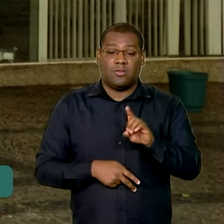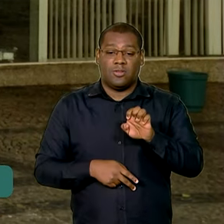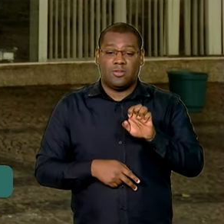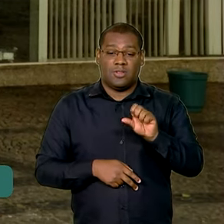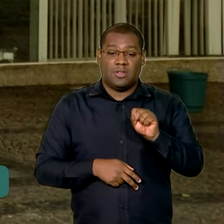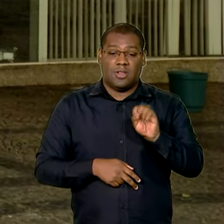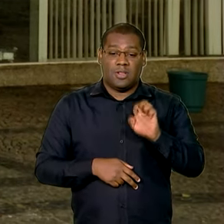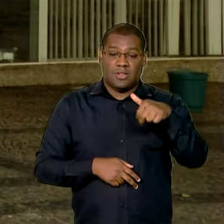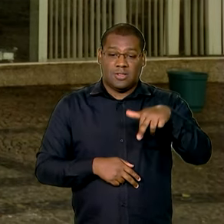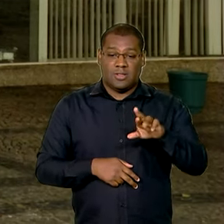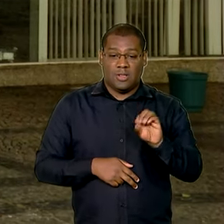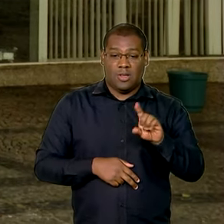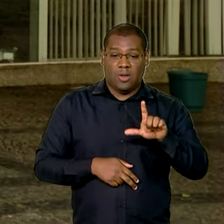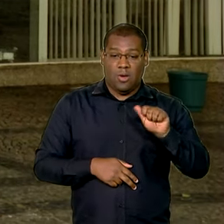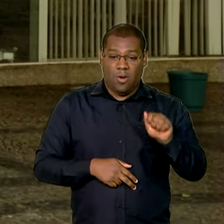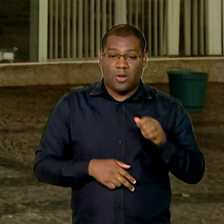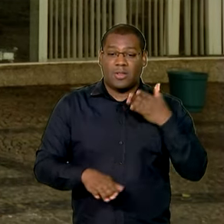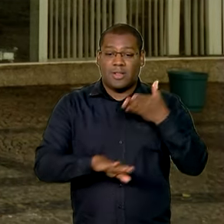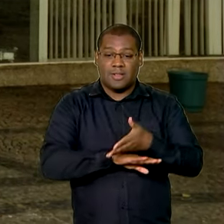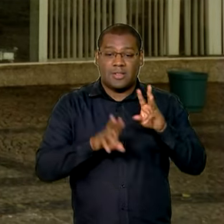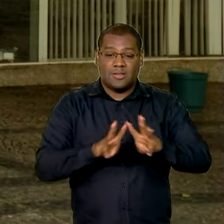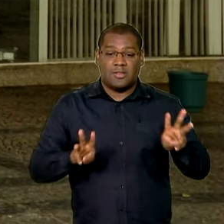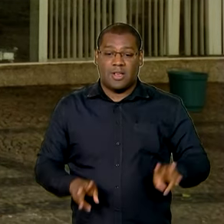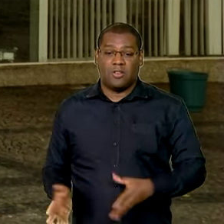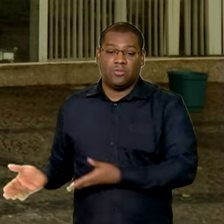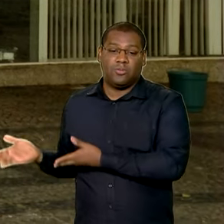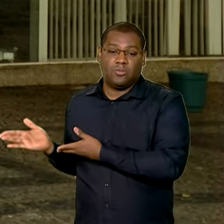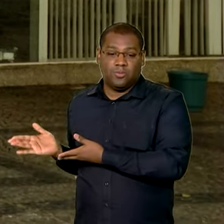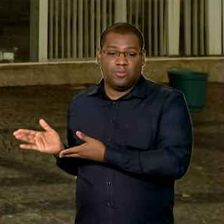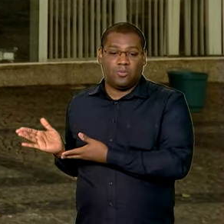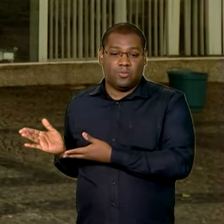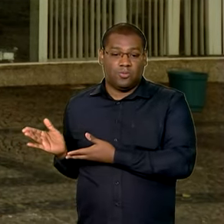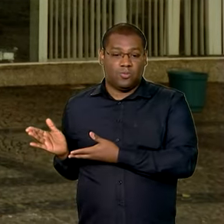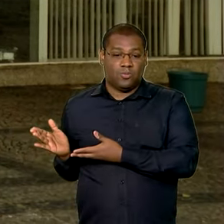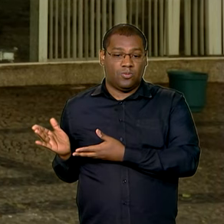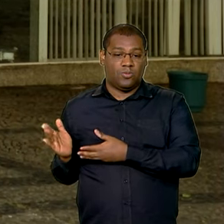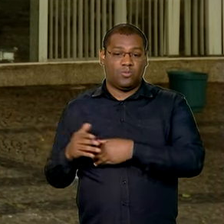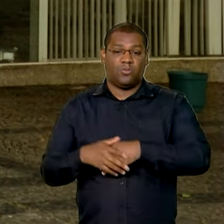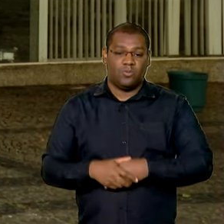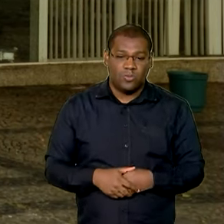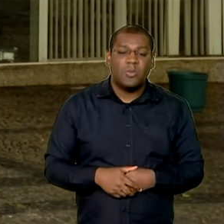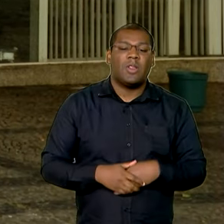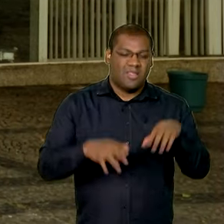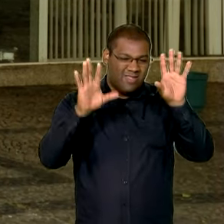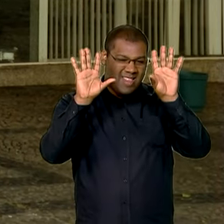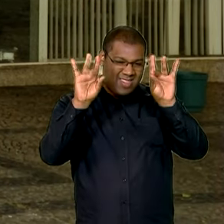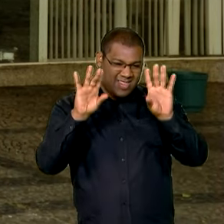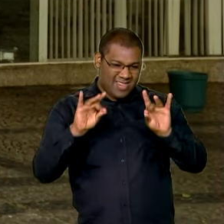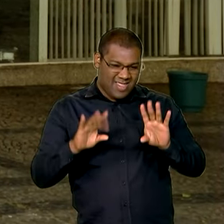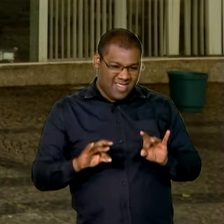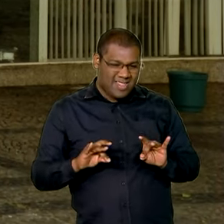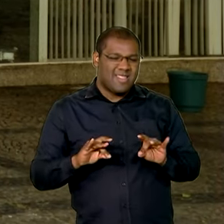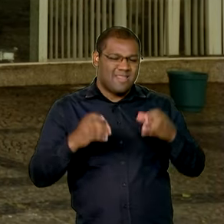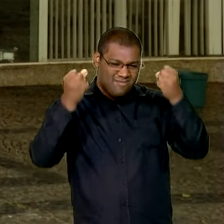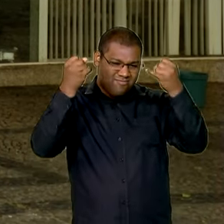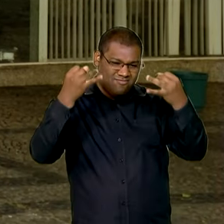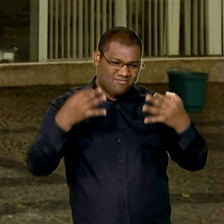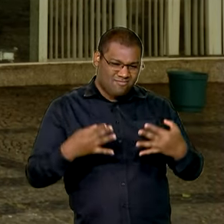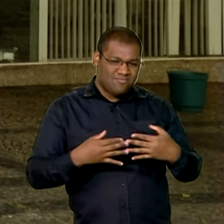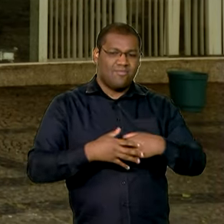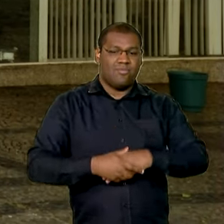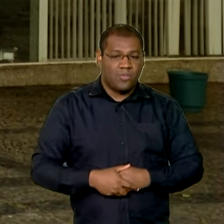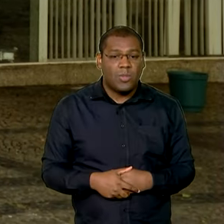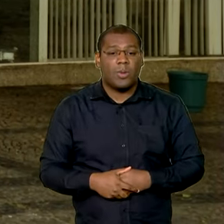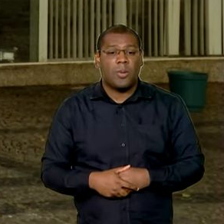no site desenrola.gov.br no site todo o passo a passo é explicado e é